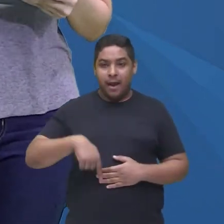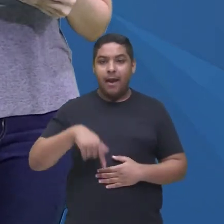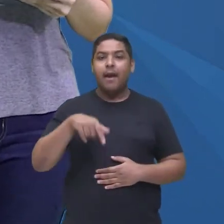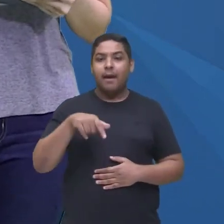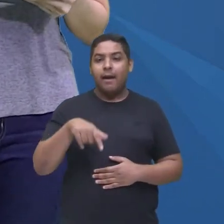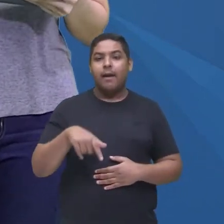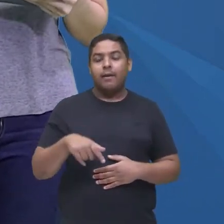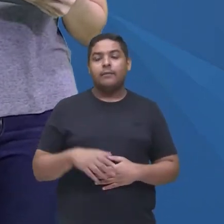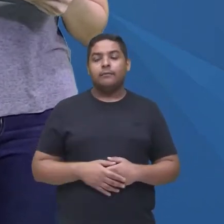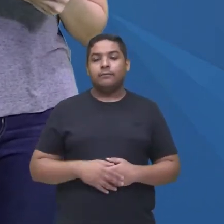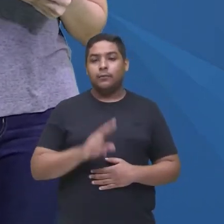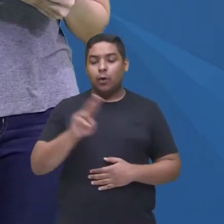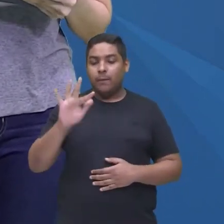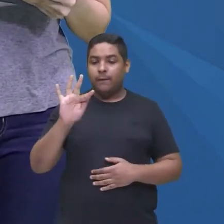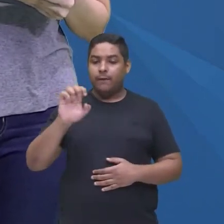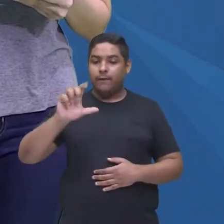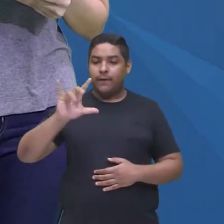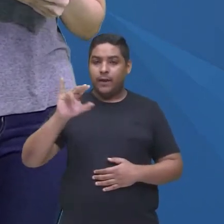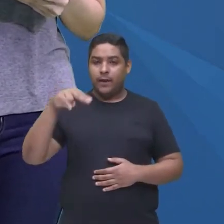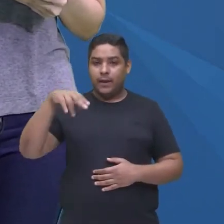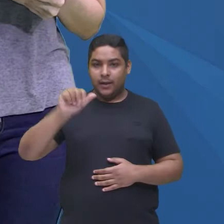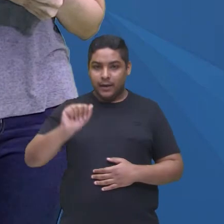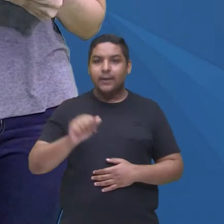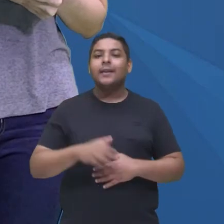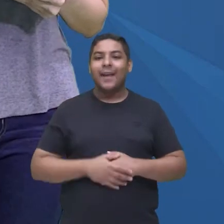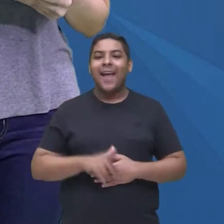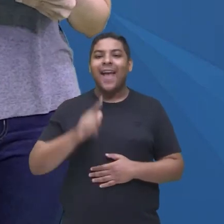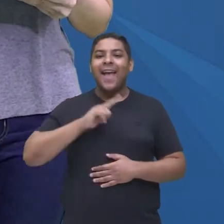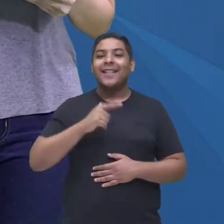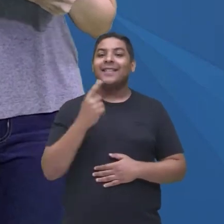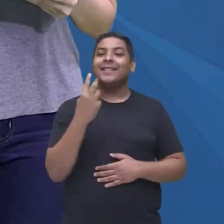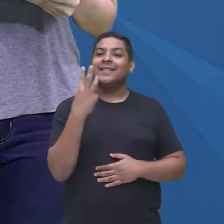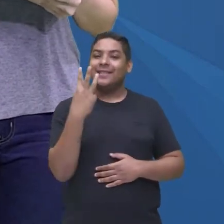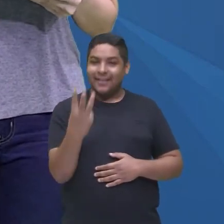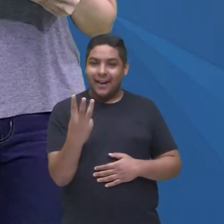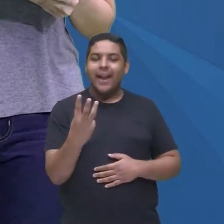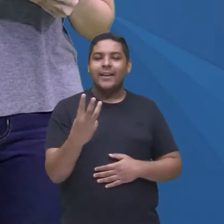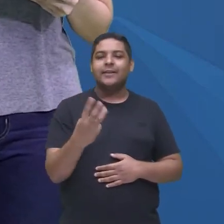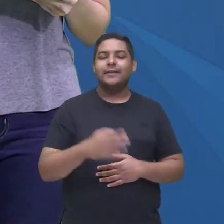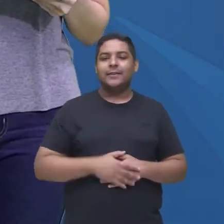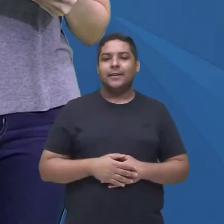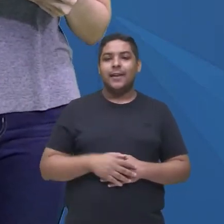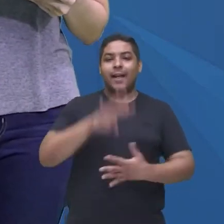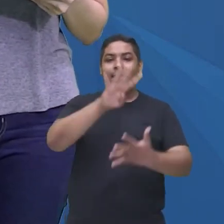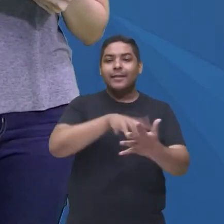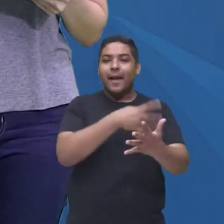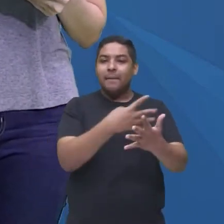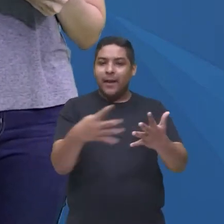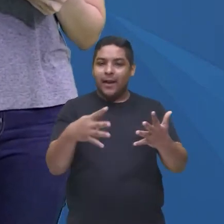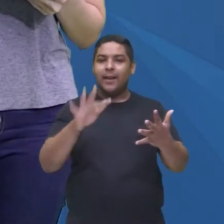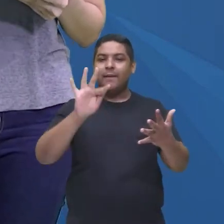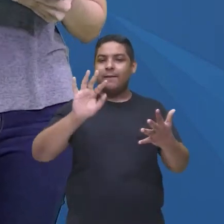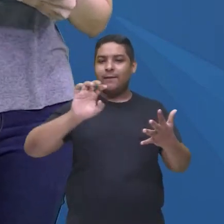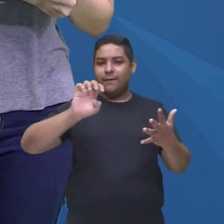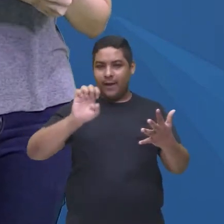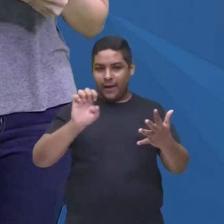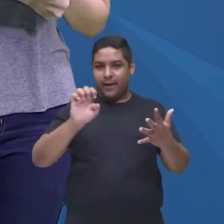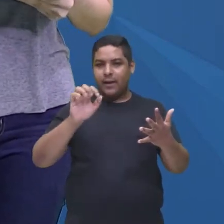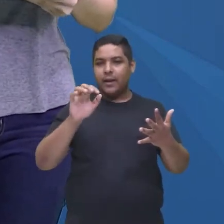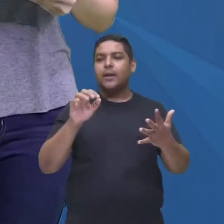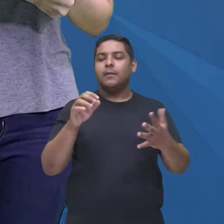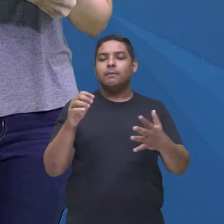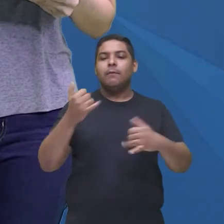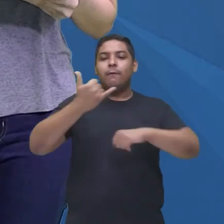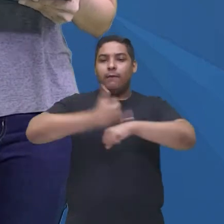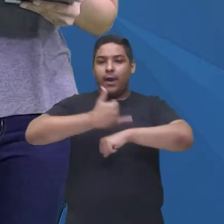composição de três elementos do símbolo, né, de três elementos químicos, que é o fé, né, de ferro, o li,